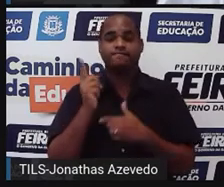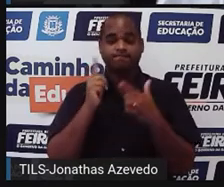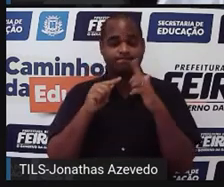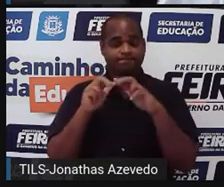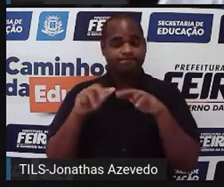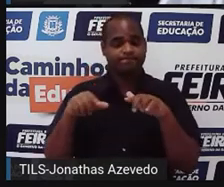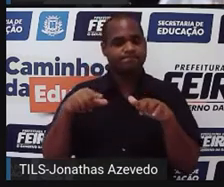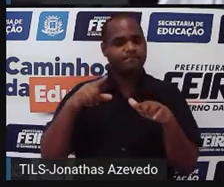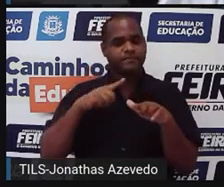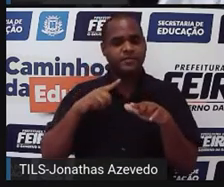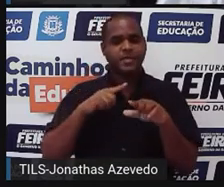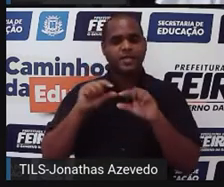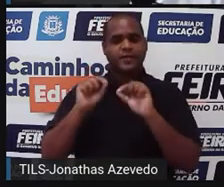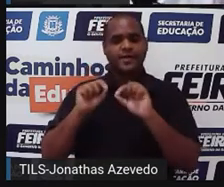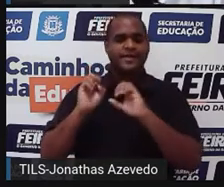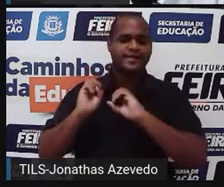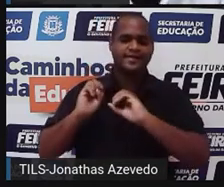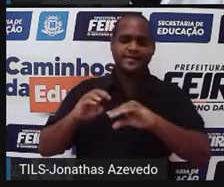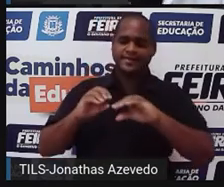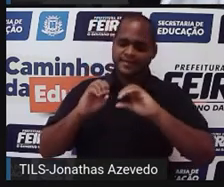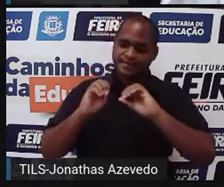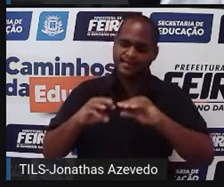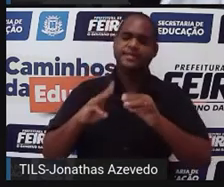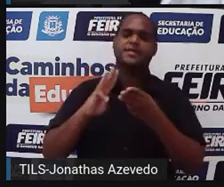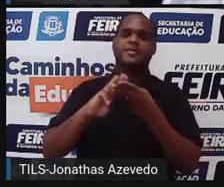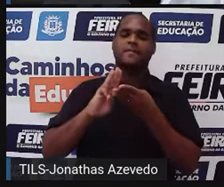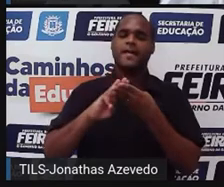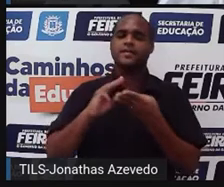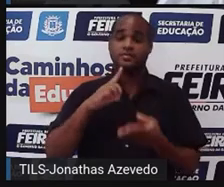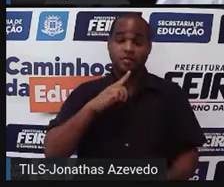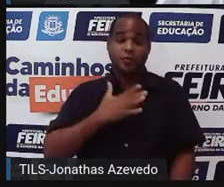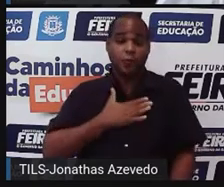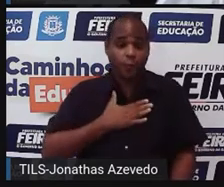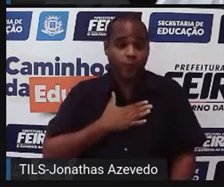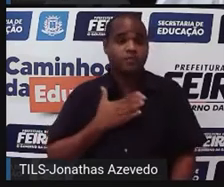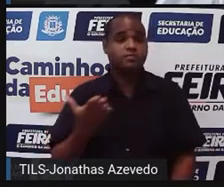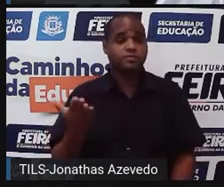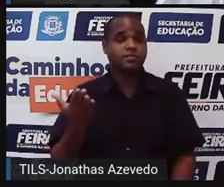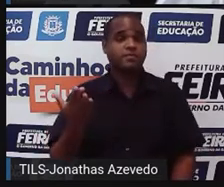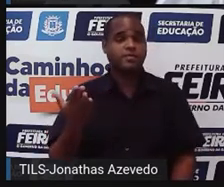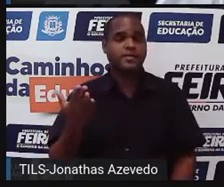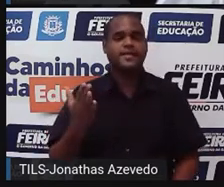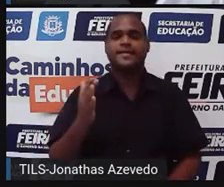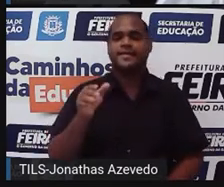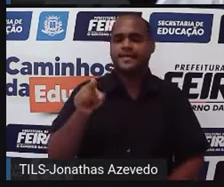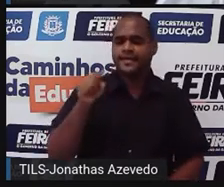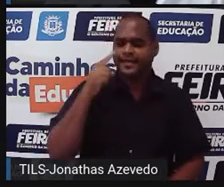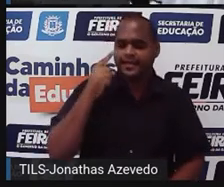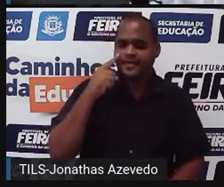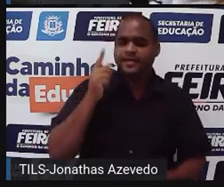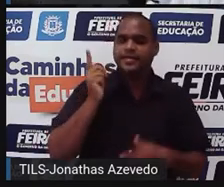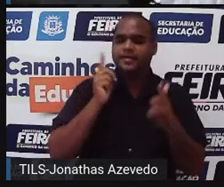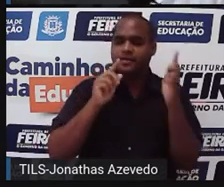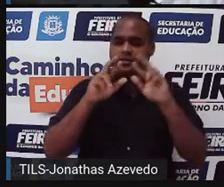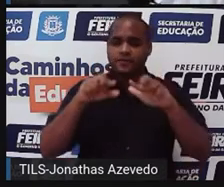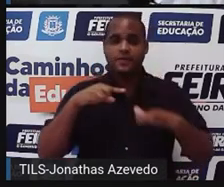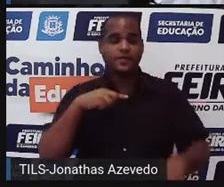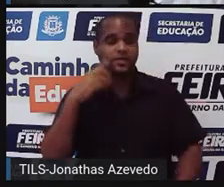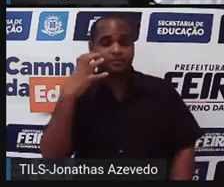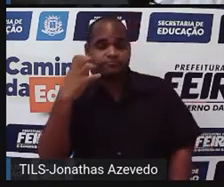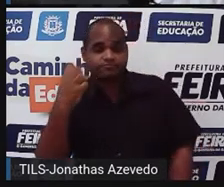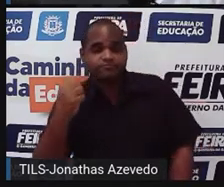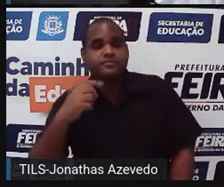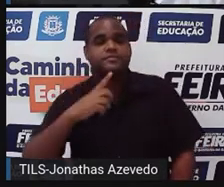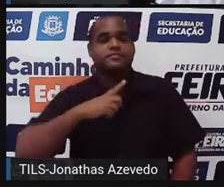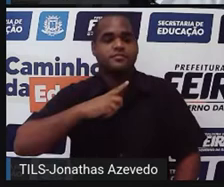coisas ligadas a ensino, a ensinar matemática, né? E aí, nesse interesse dele